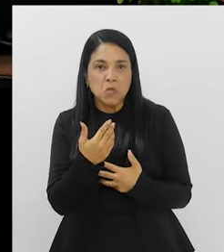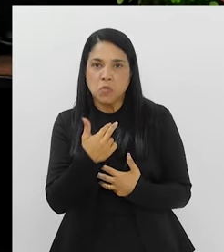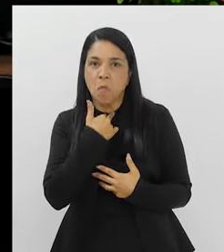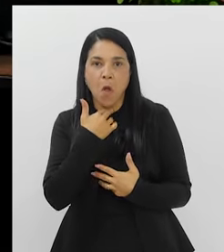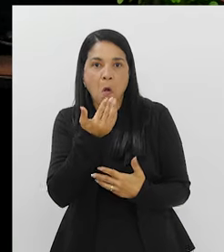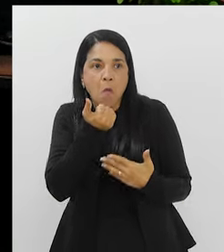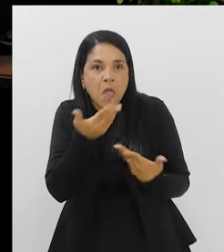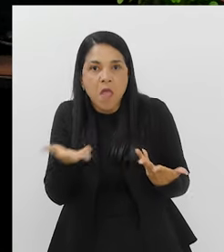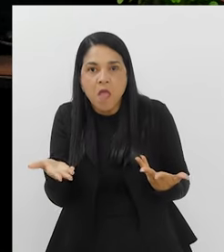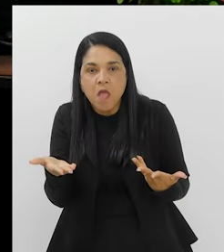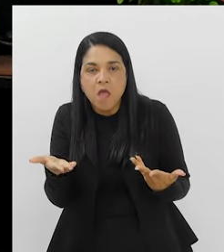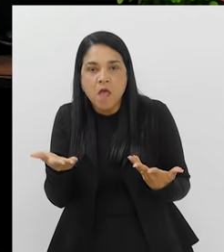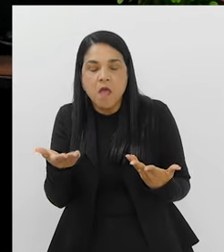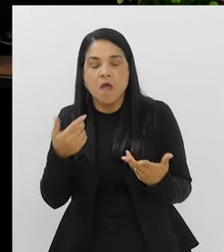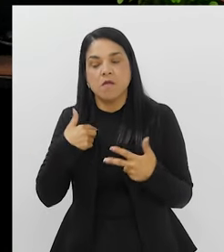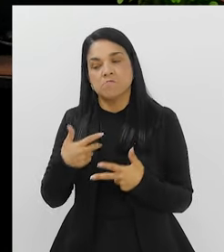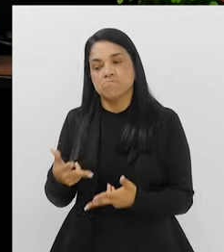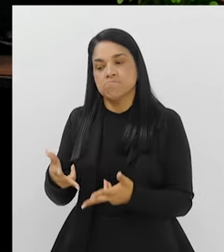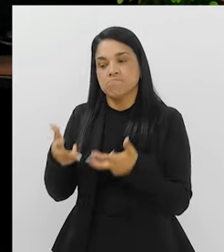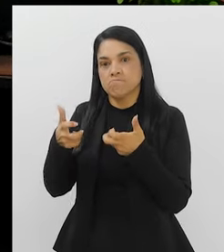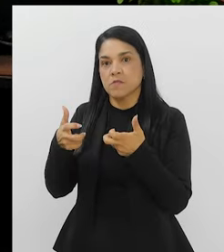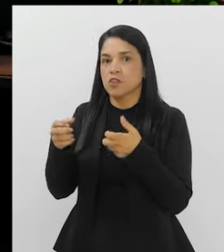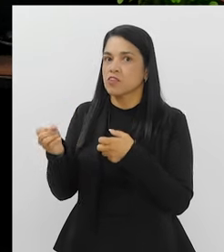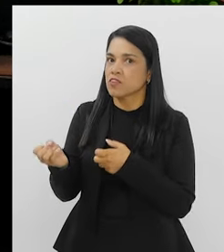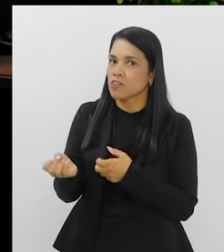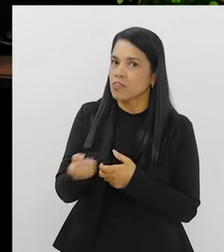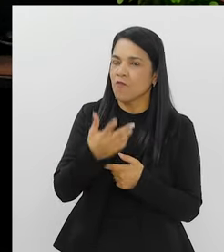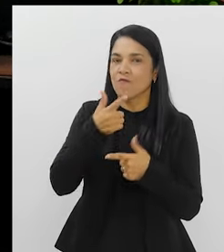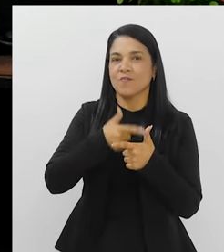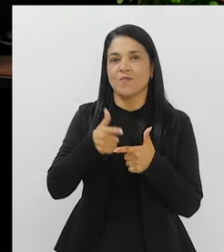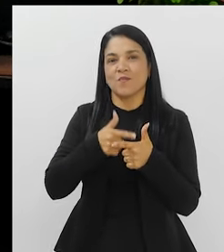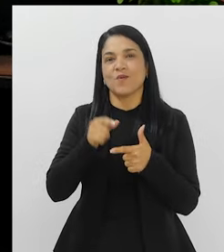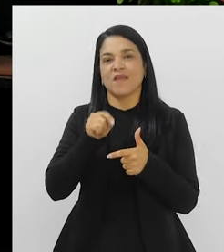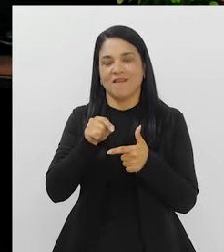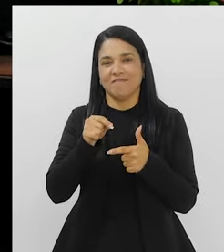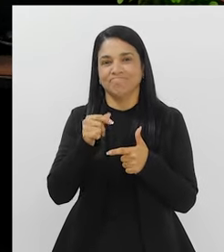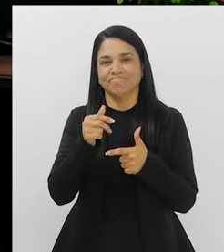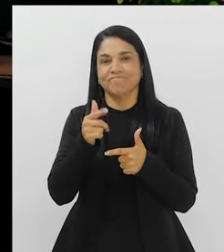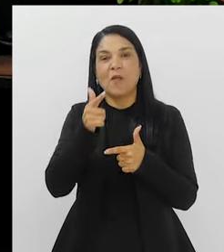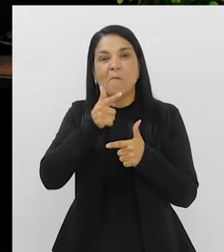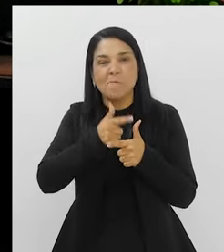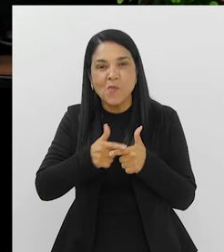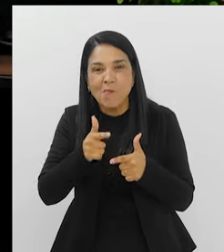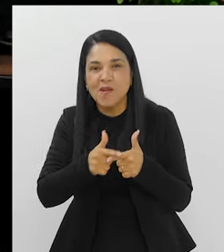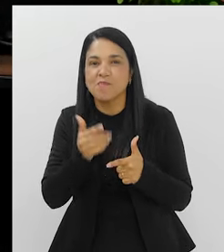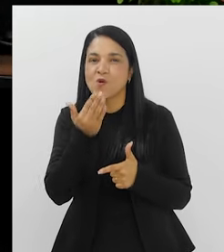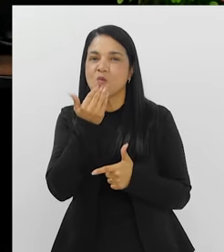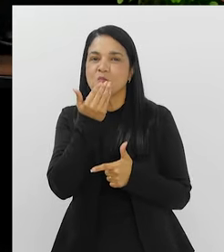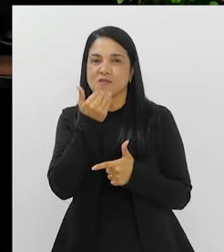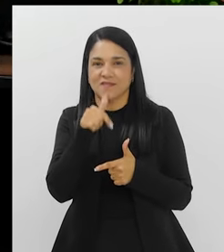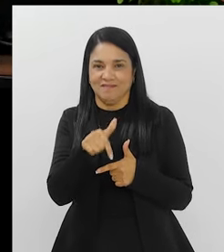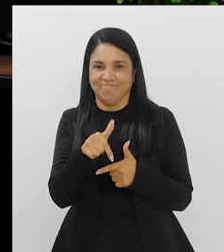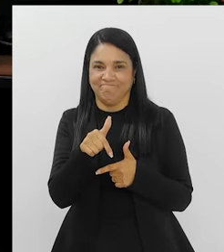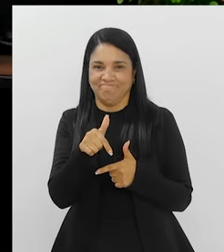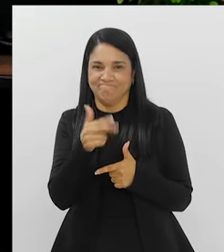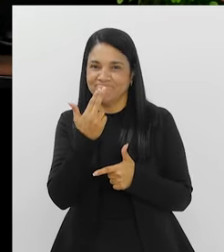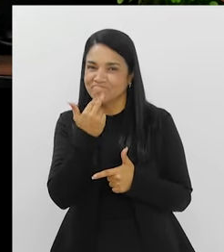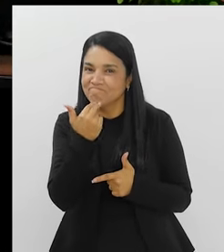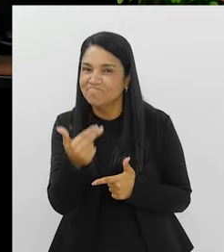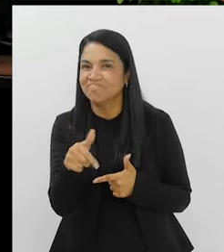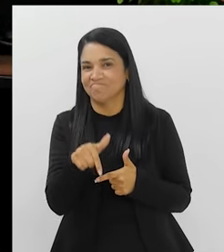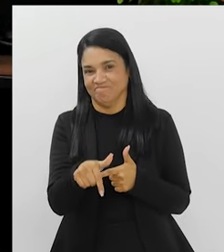começou a observar um novo problema, que são os distúrbios alimentares. E às vezes,